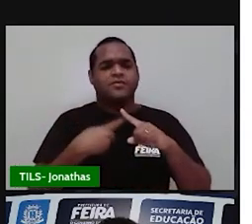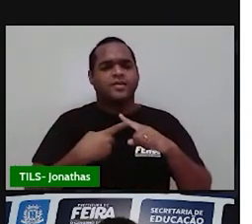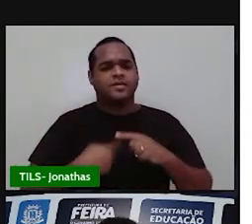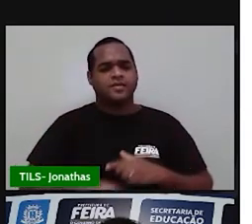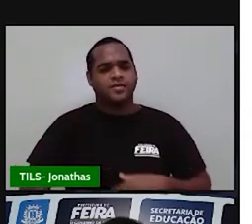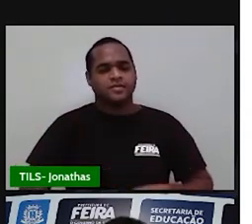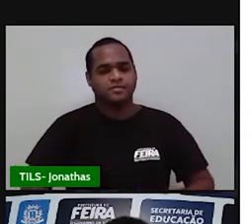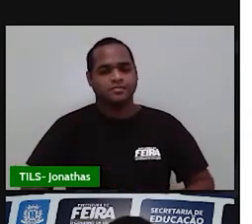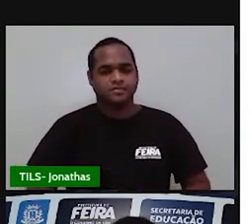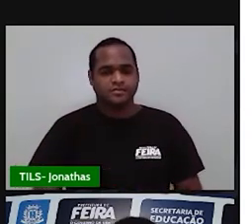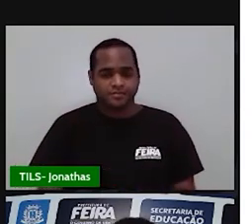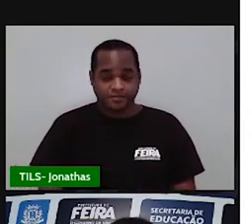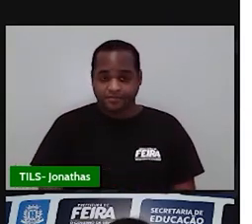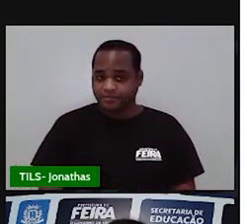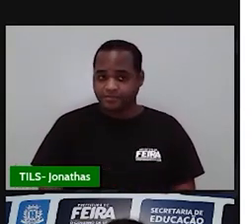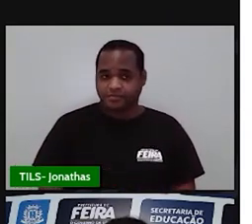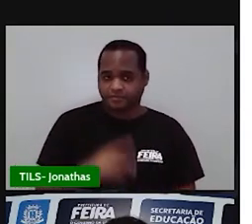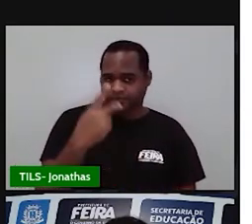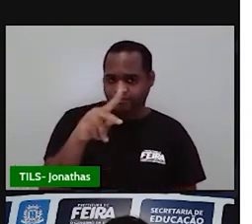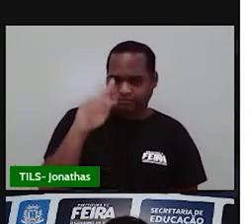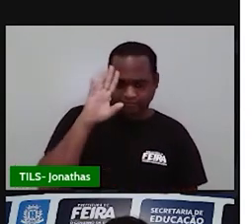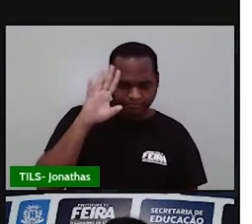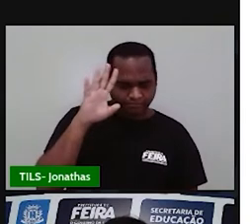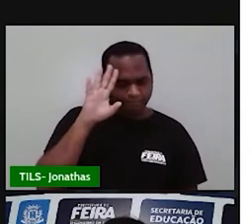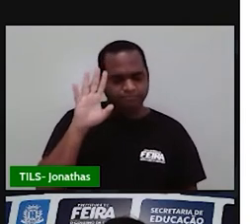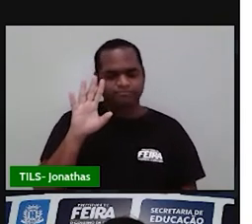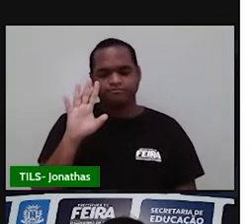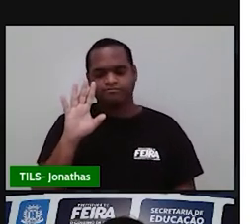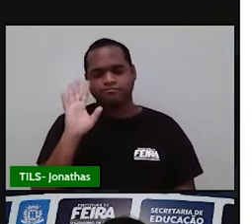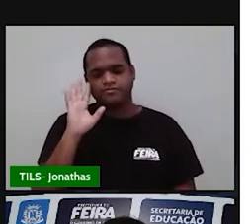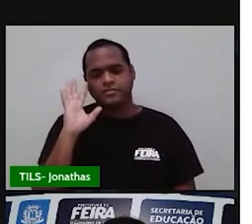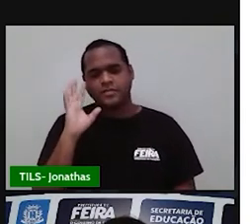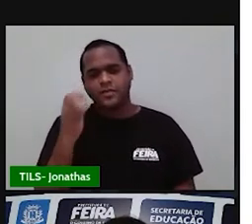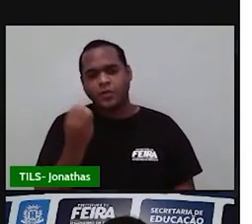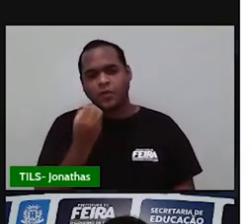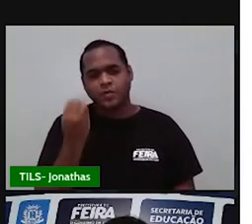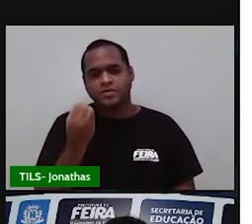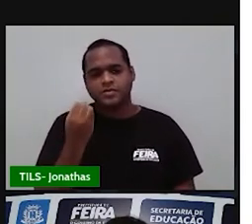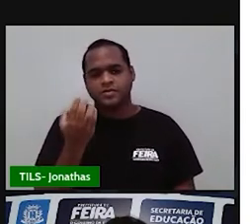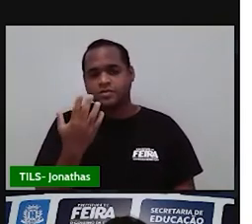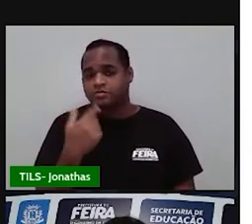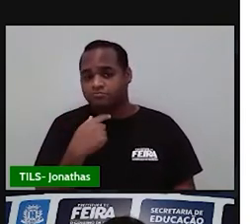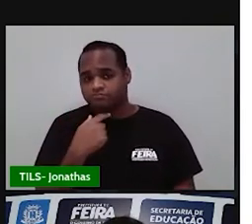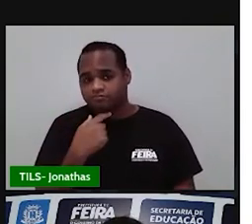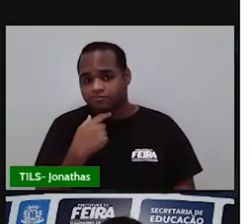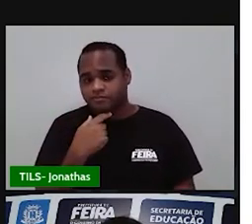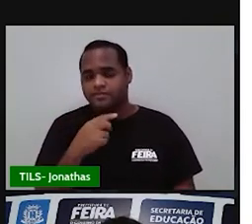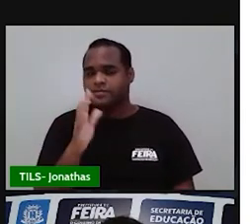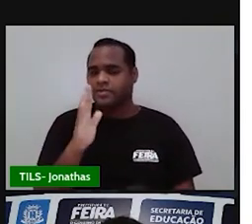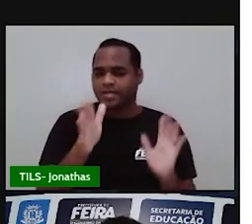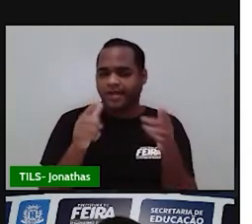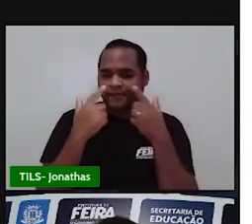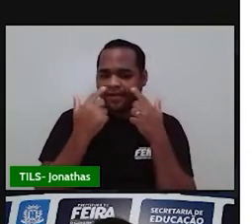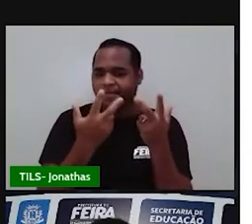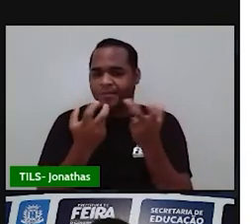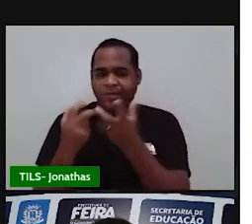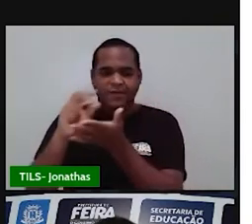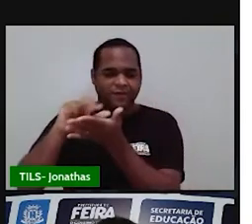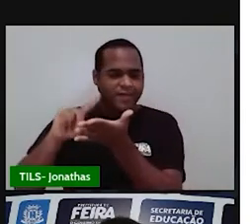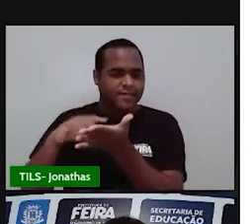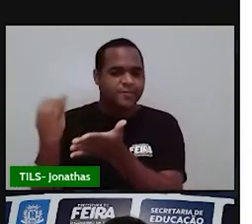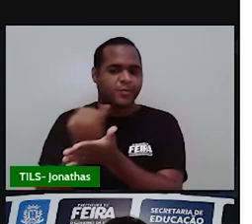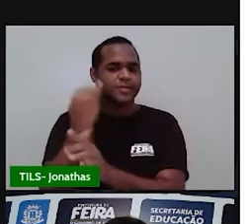casas? Será que você já parou para pensar nisso? Será que você já parou para perceber essa